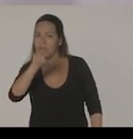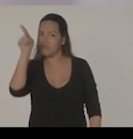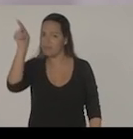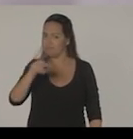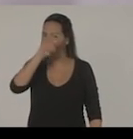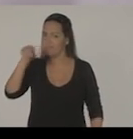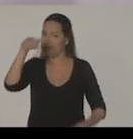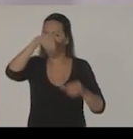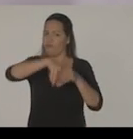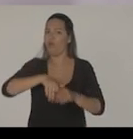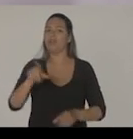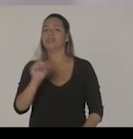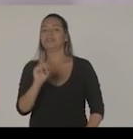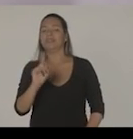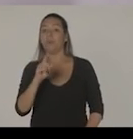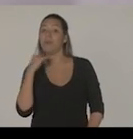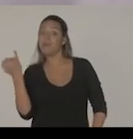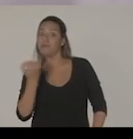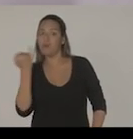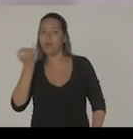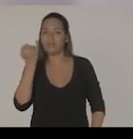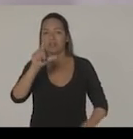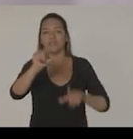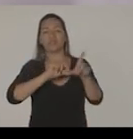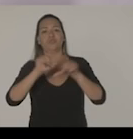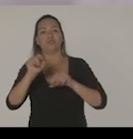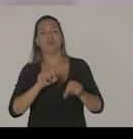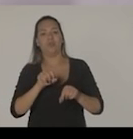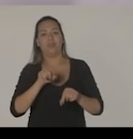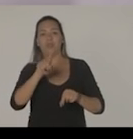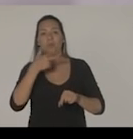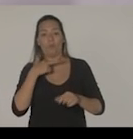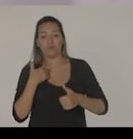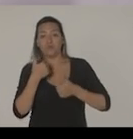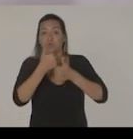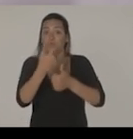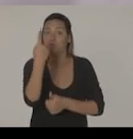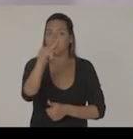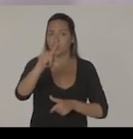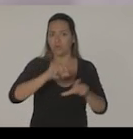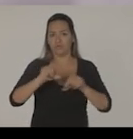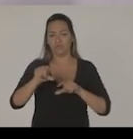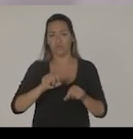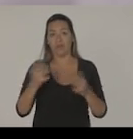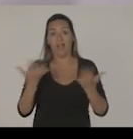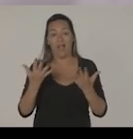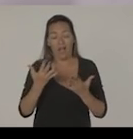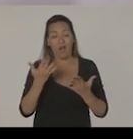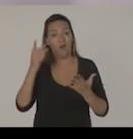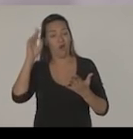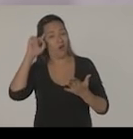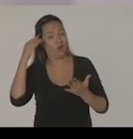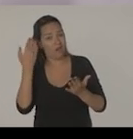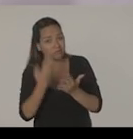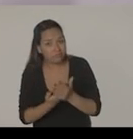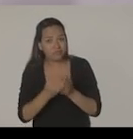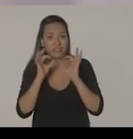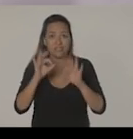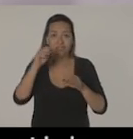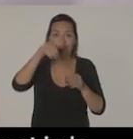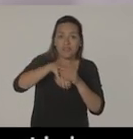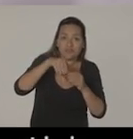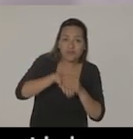importante que no dia 30 você não anule o seu voto, você não se anule, não deixe que alguém decida por você. Agora é hora do voto de